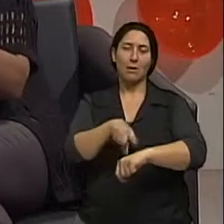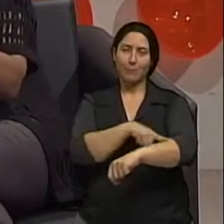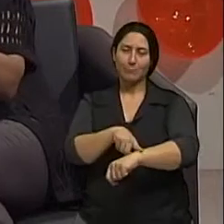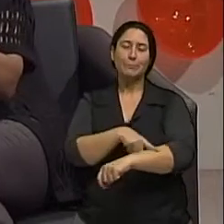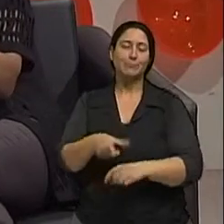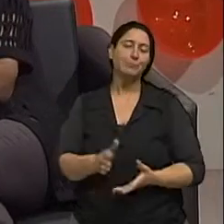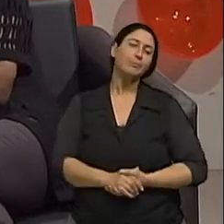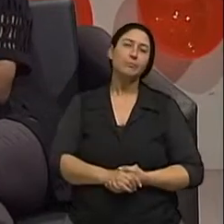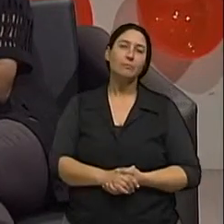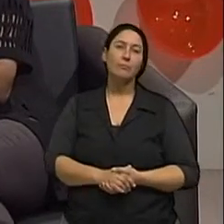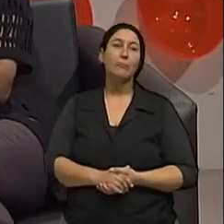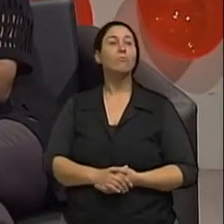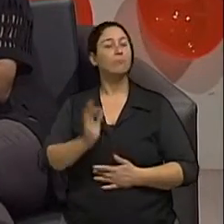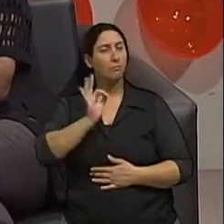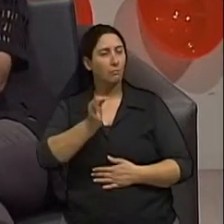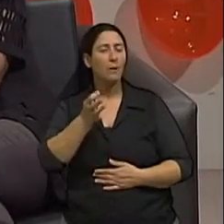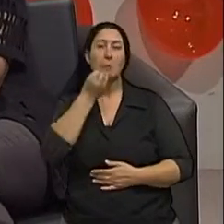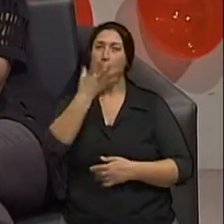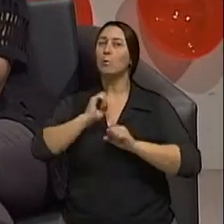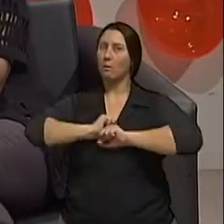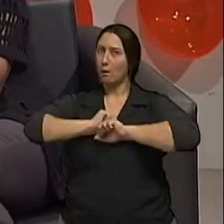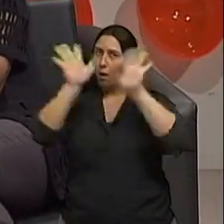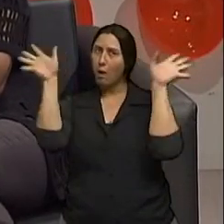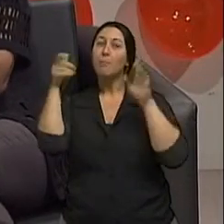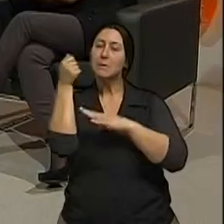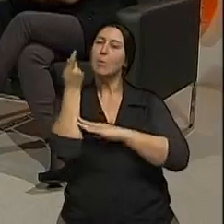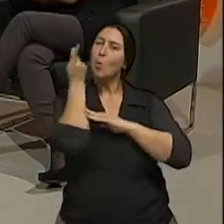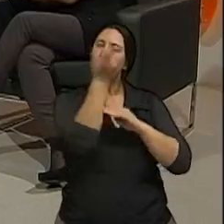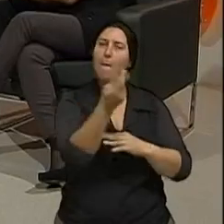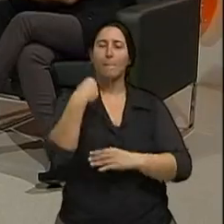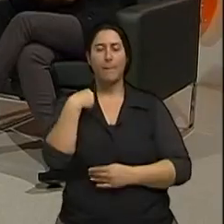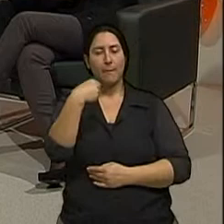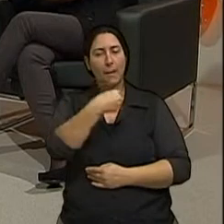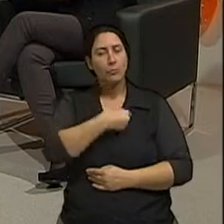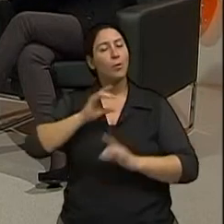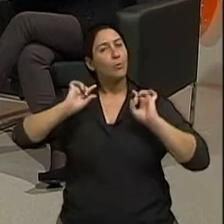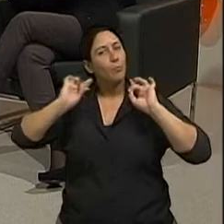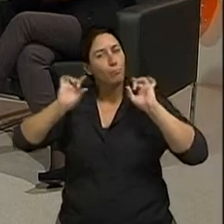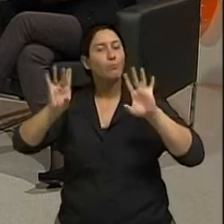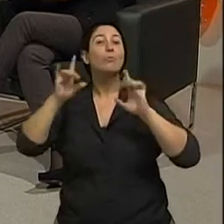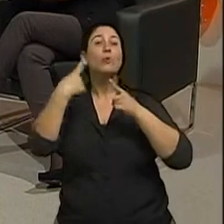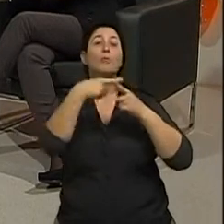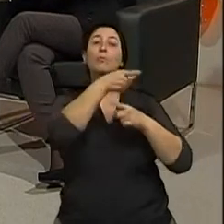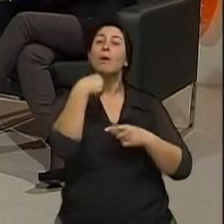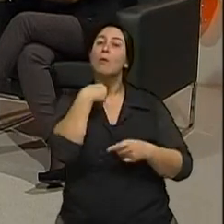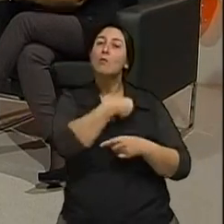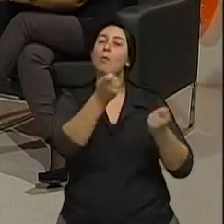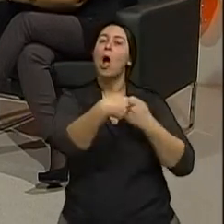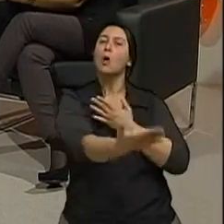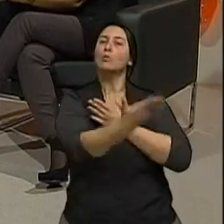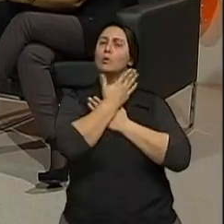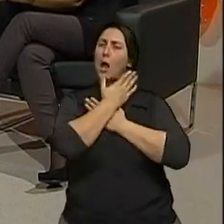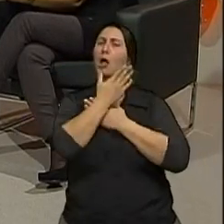Então, essa intervenção também já ficou clara para nós, e de buscar um especialista, é fundamental até para acessar esse processo e depois